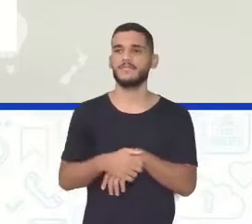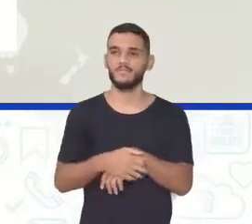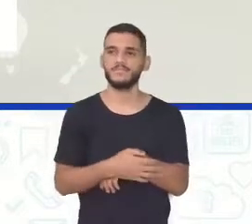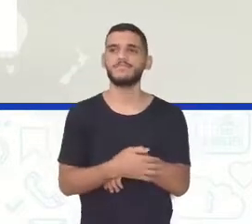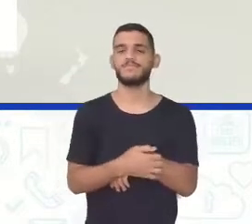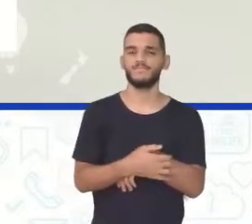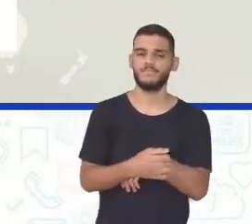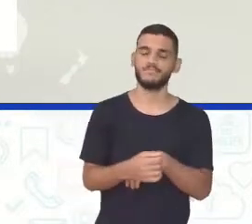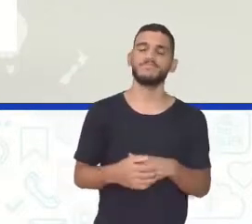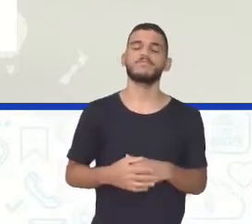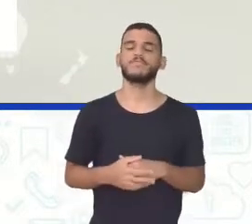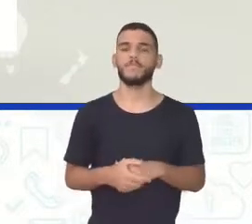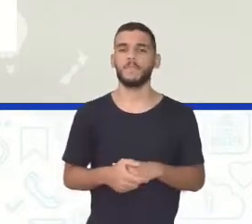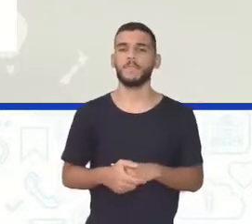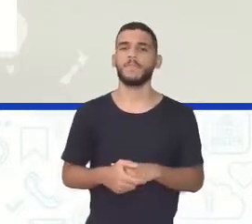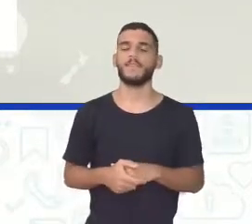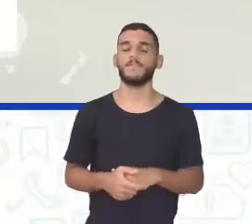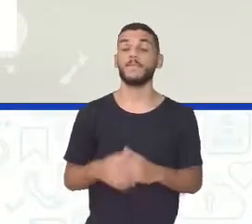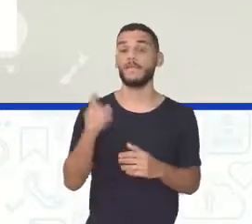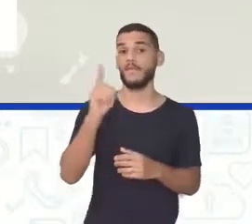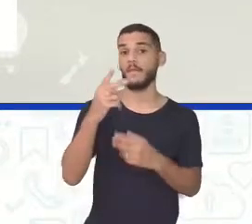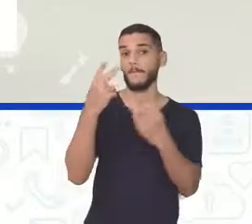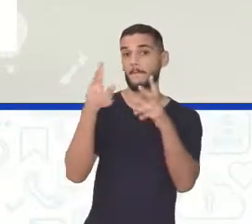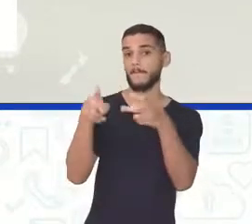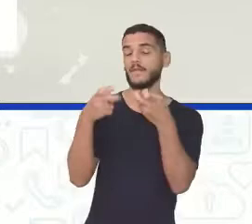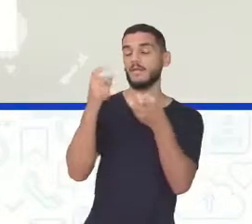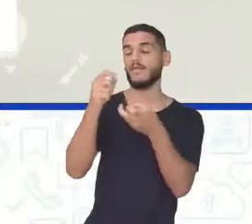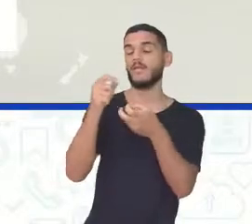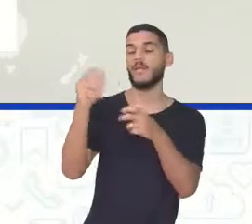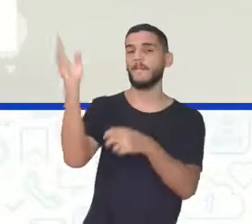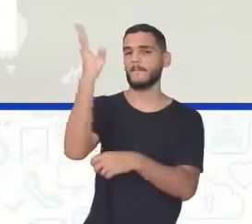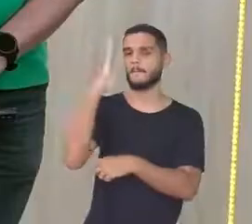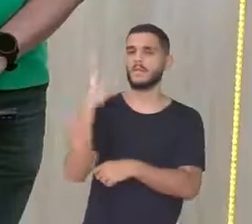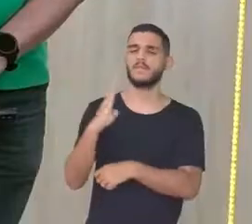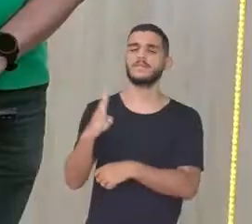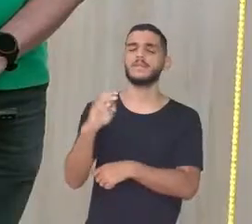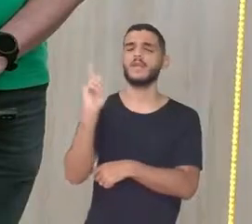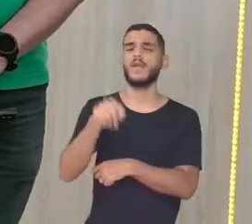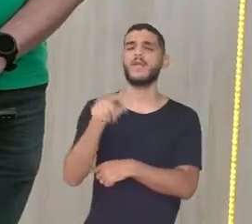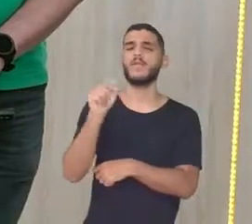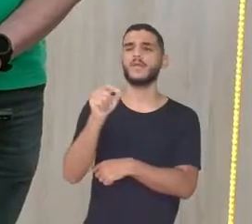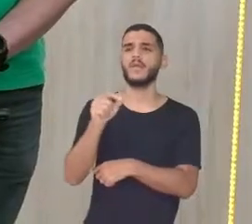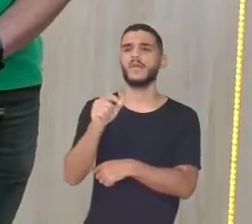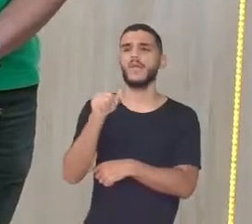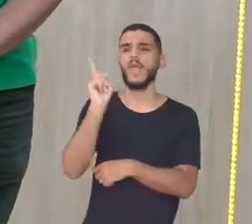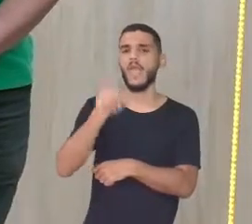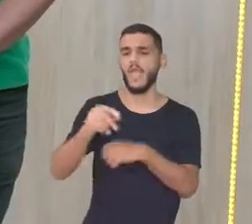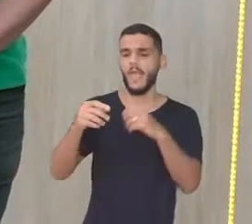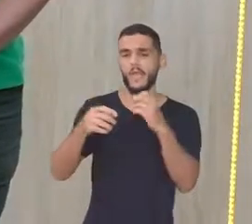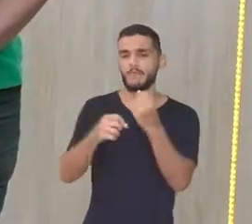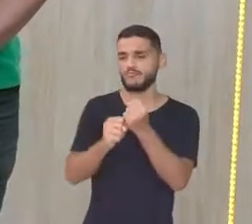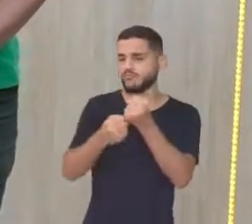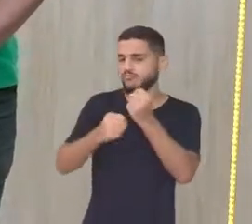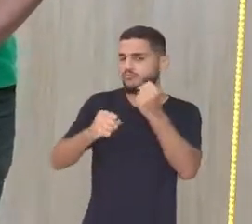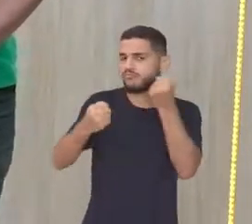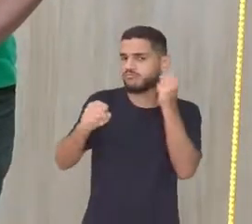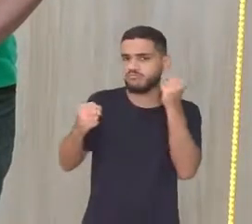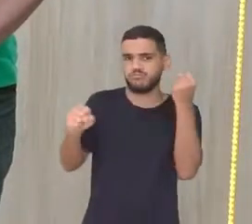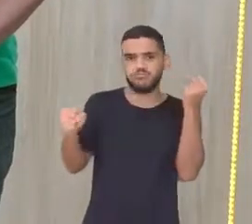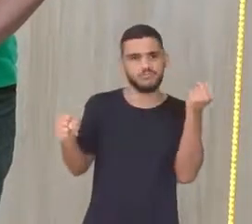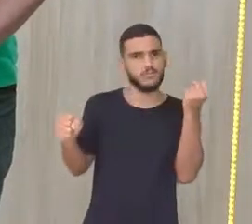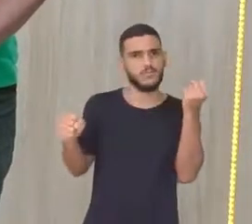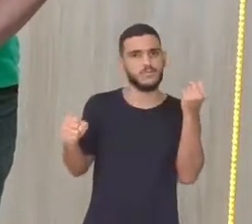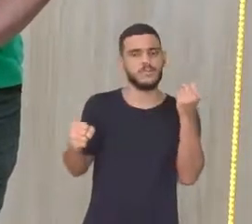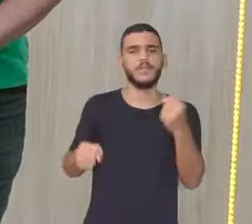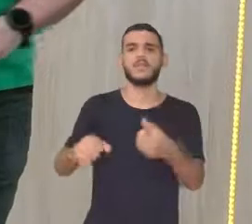Continental Continental, exatamente Você vê que o Brasil É um dos maiores países da América do